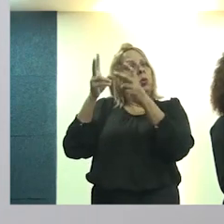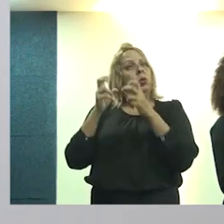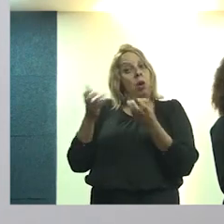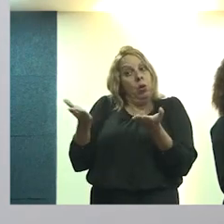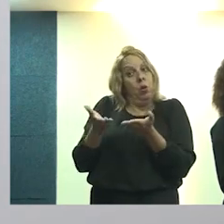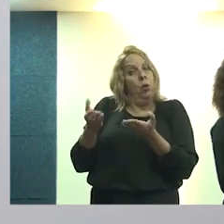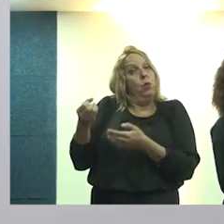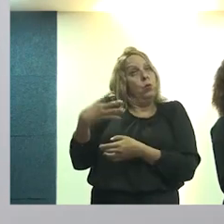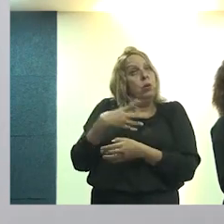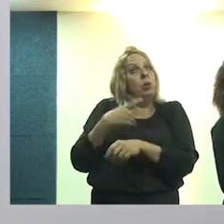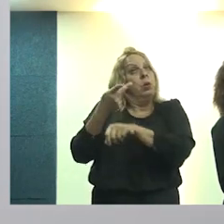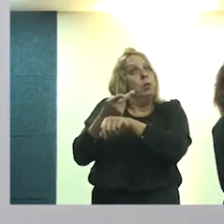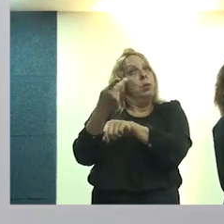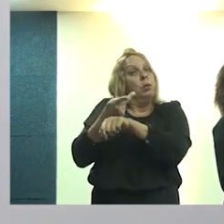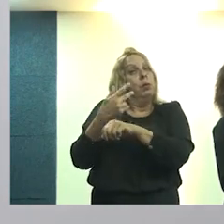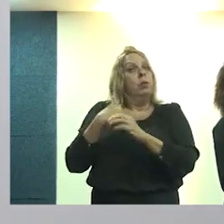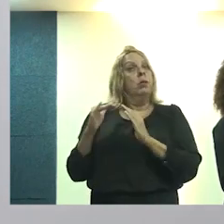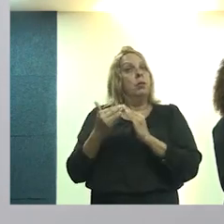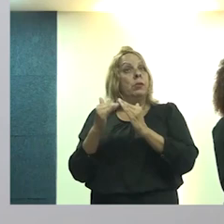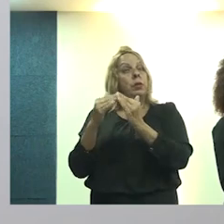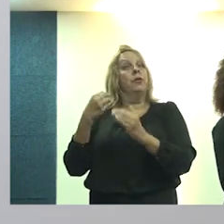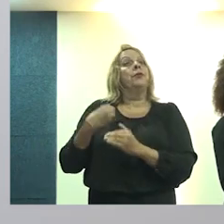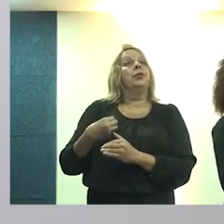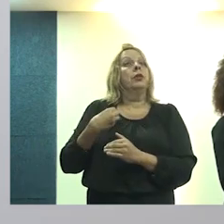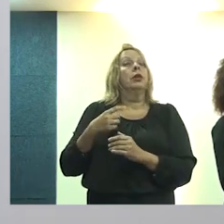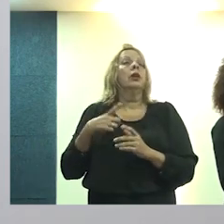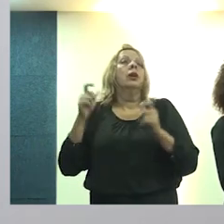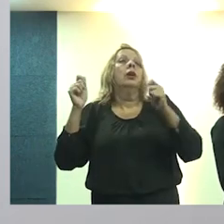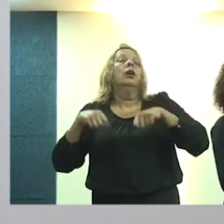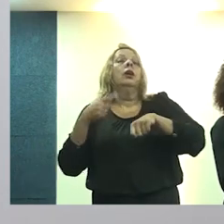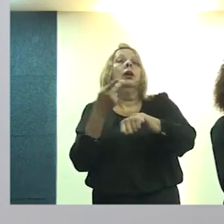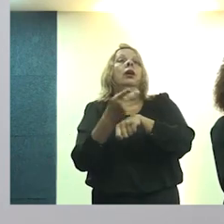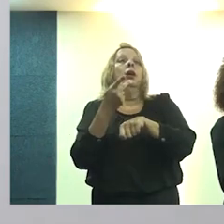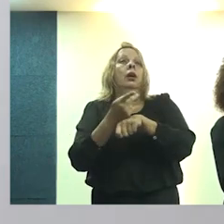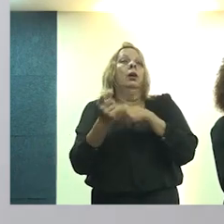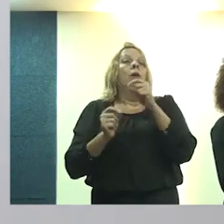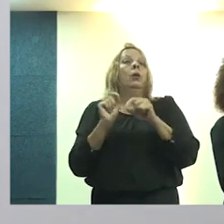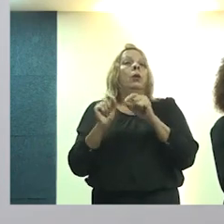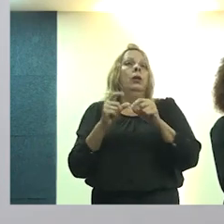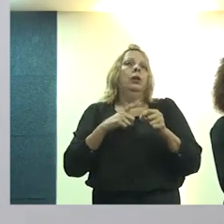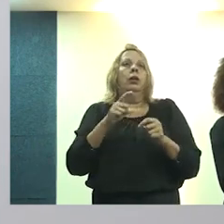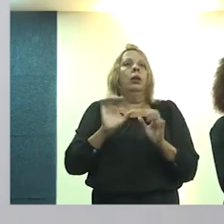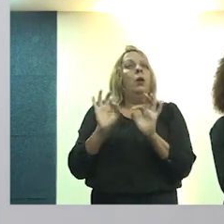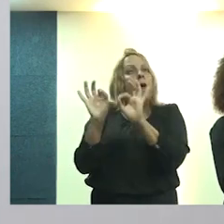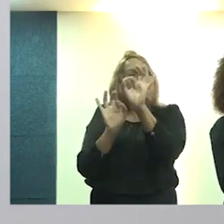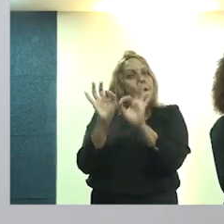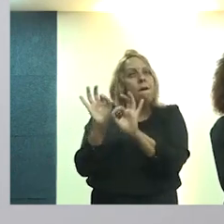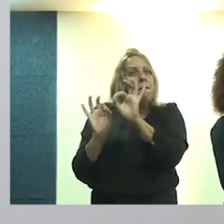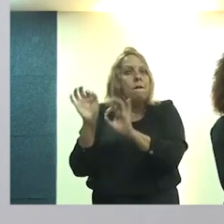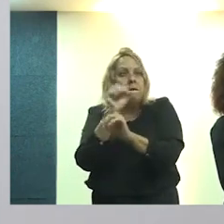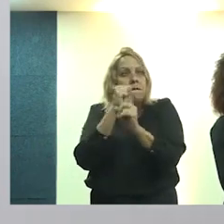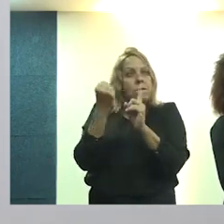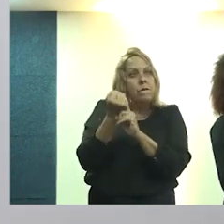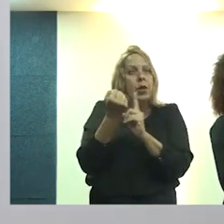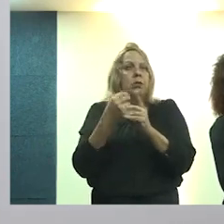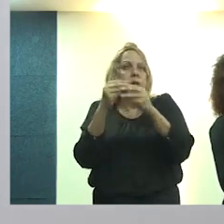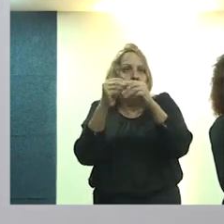foi lançado muito recentemente o Prêmio Periferia Viva, um prêmio que premia justamente as organizações